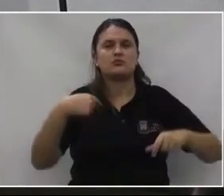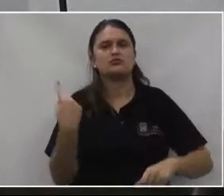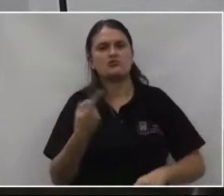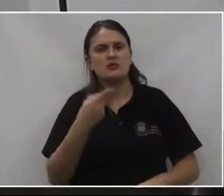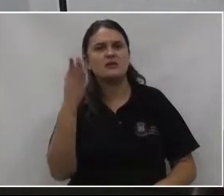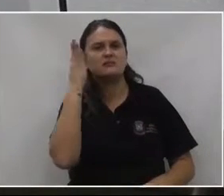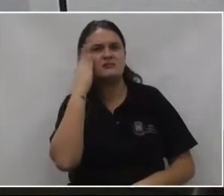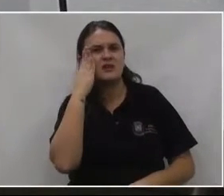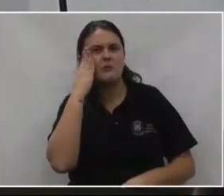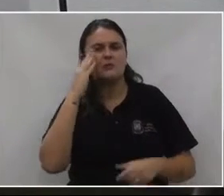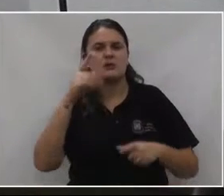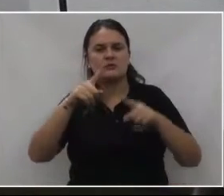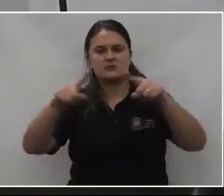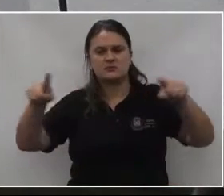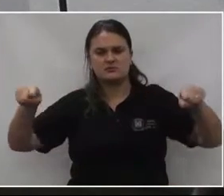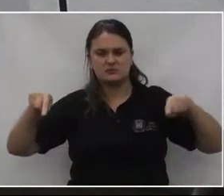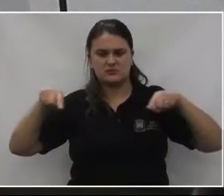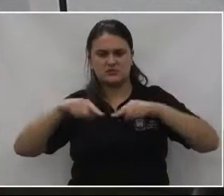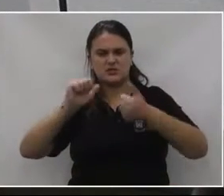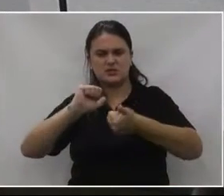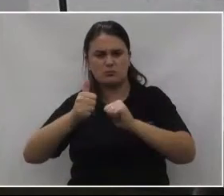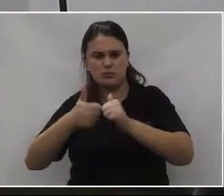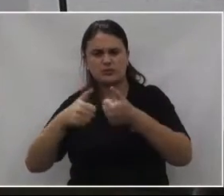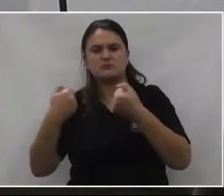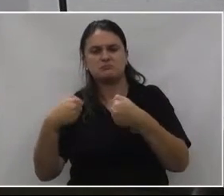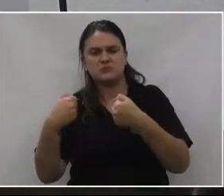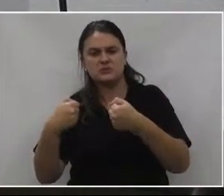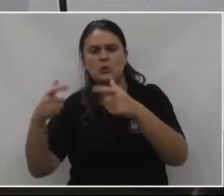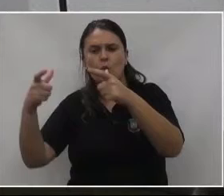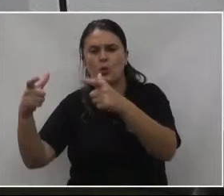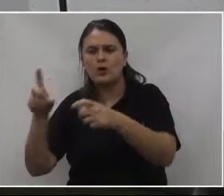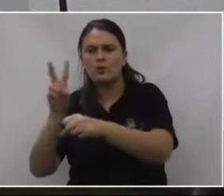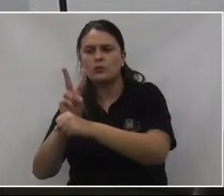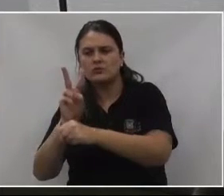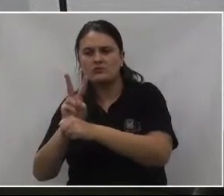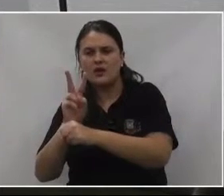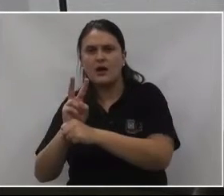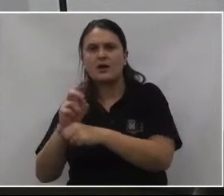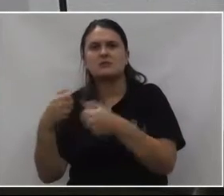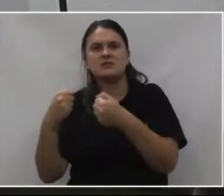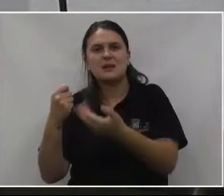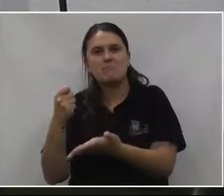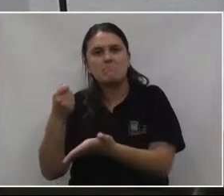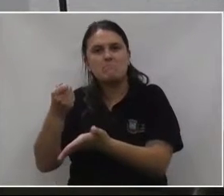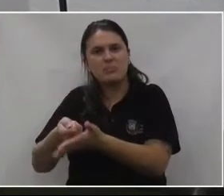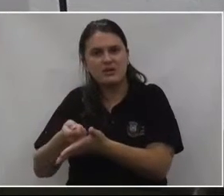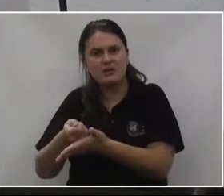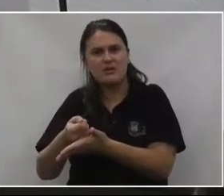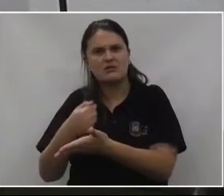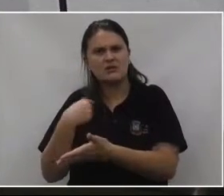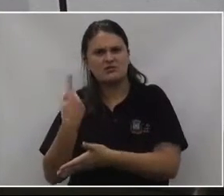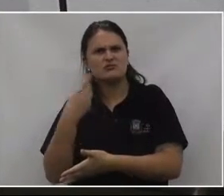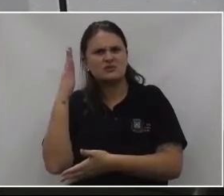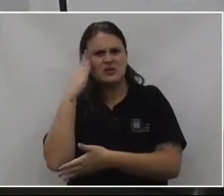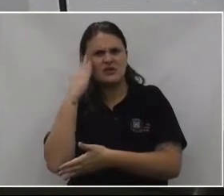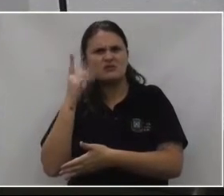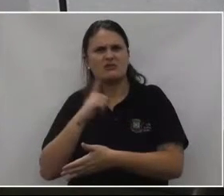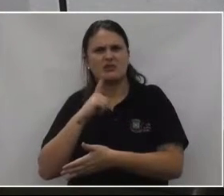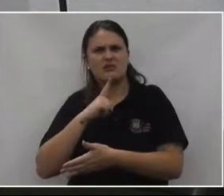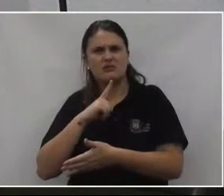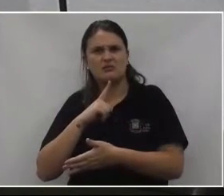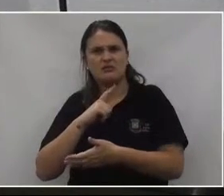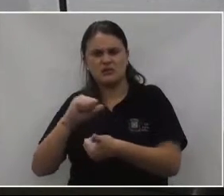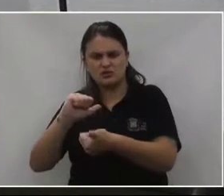sabe que uma quadra de esporte, você tem que alocar, você tem que pagar para jogar. Eu sei, nós temos uma quadra de esporte no João